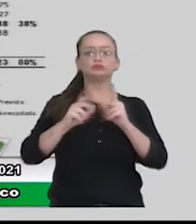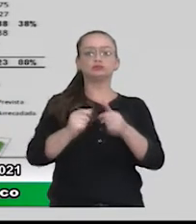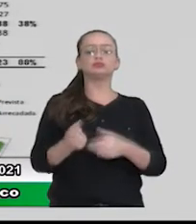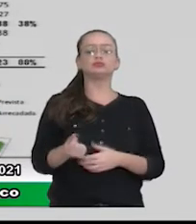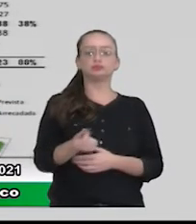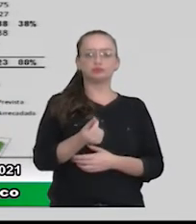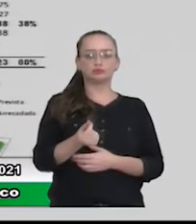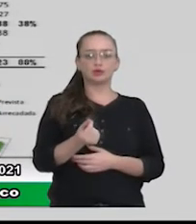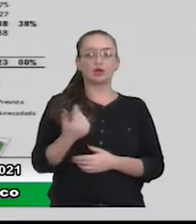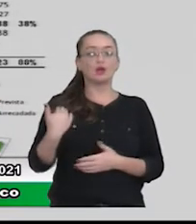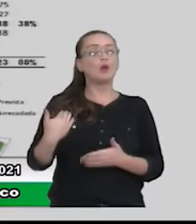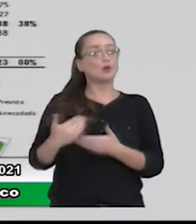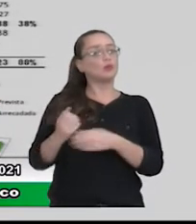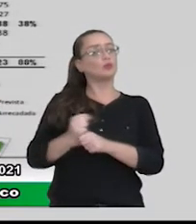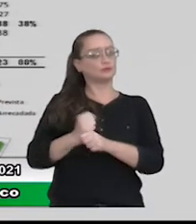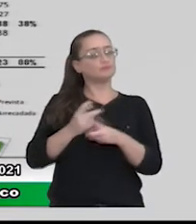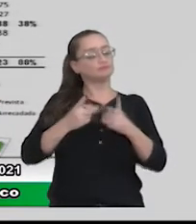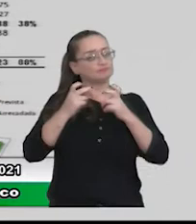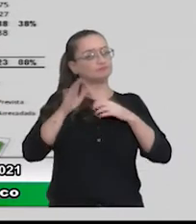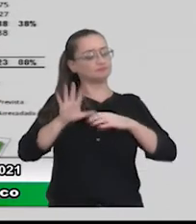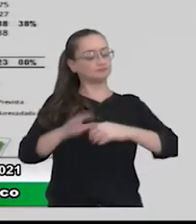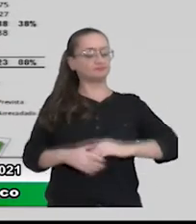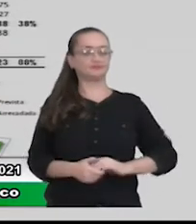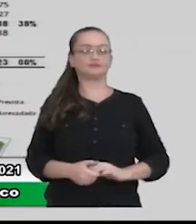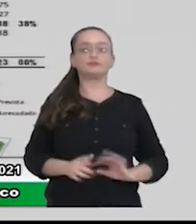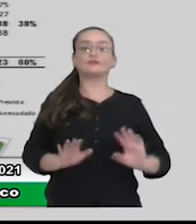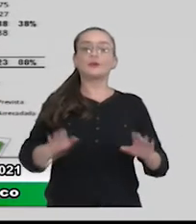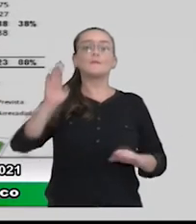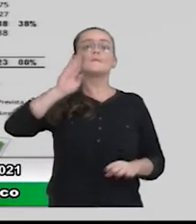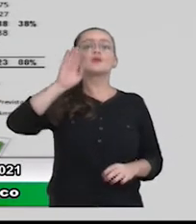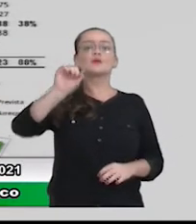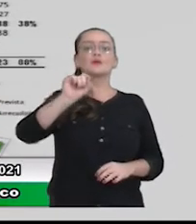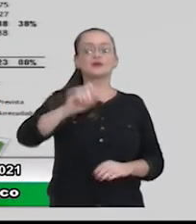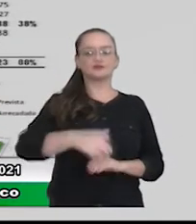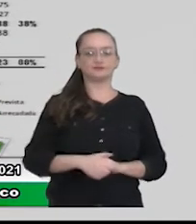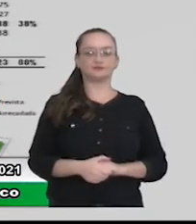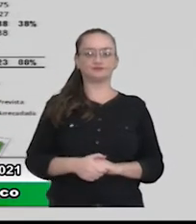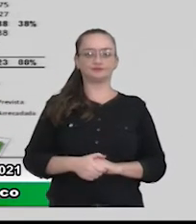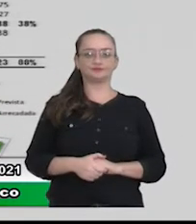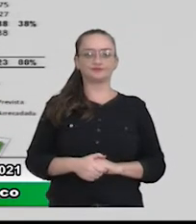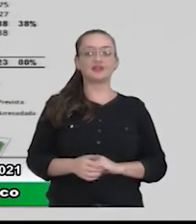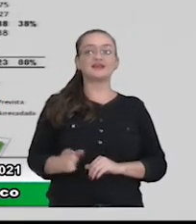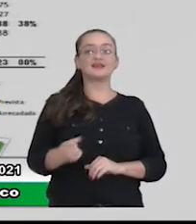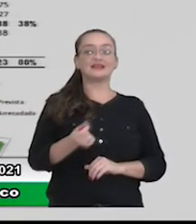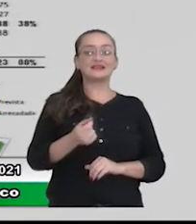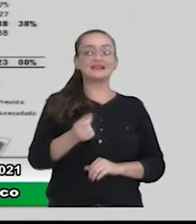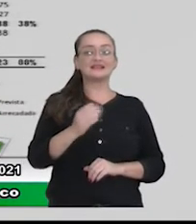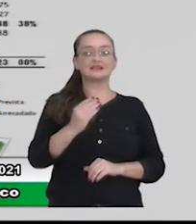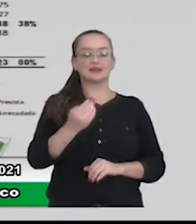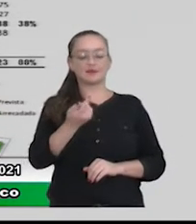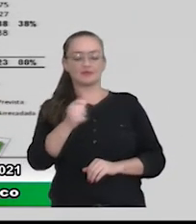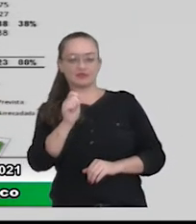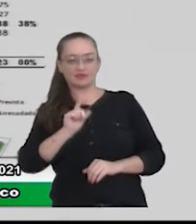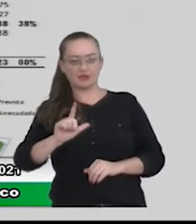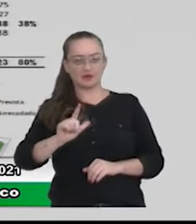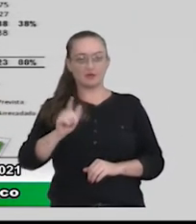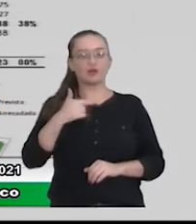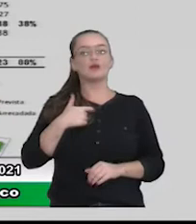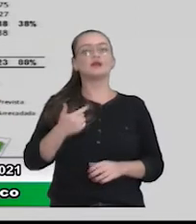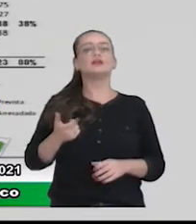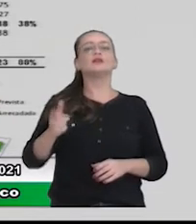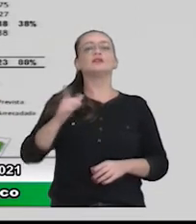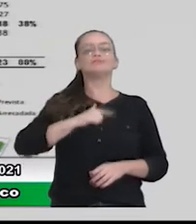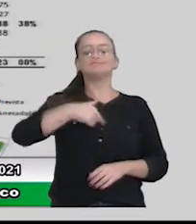Nos últimos anos, a gente tem constatado isso. Mas, principalmente, em relação às receitas de capital. A receita corrente, a gente tem mais